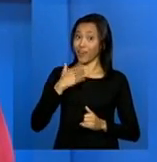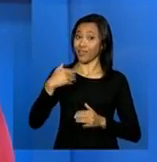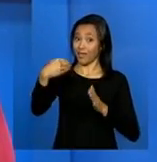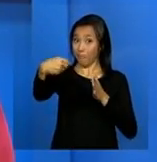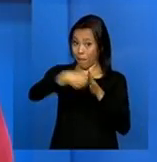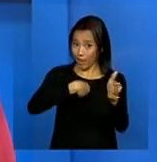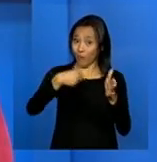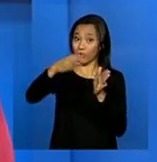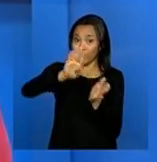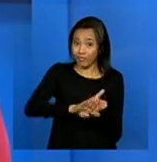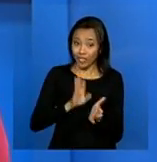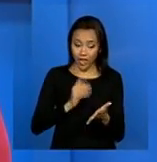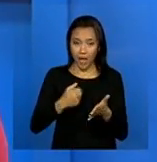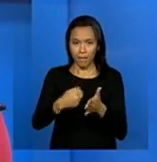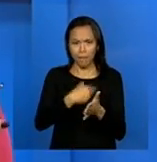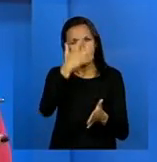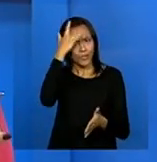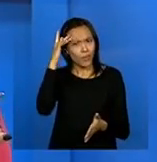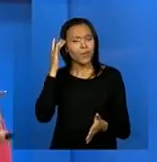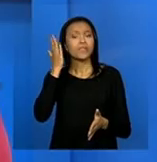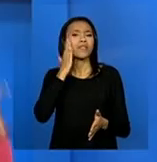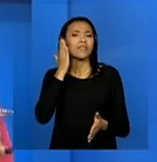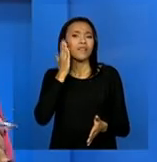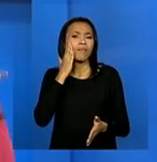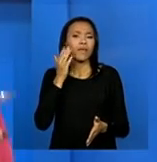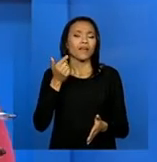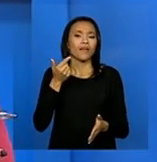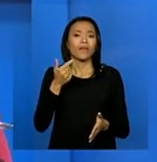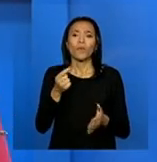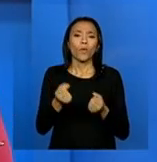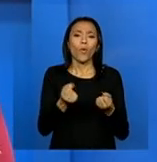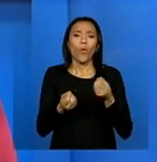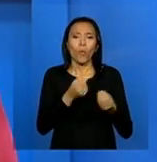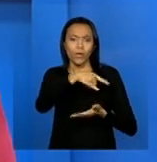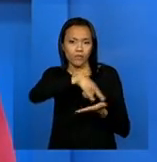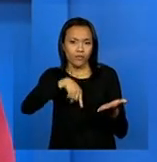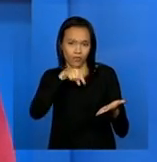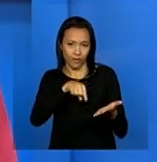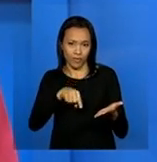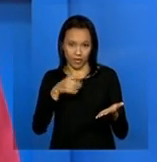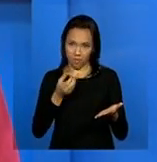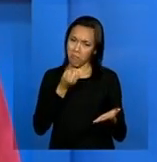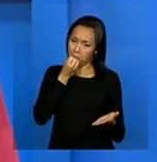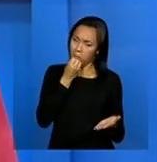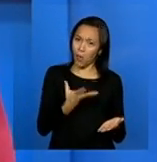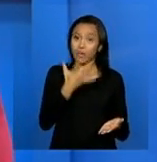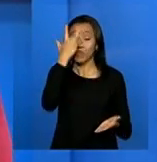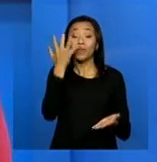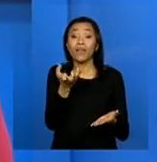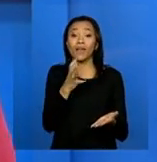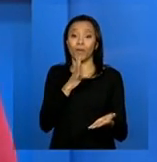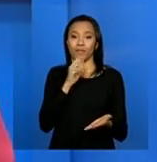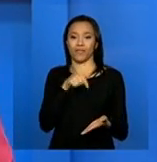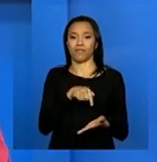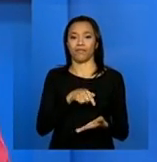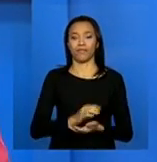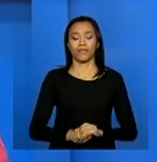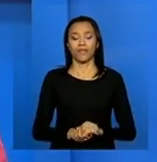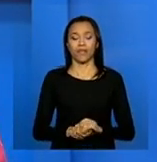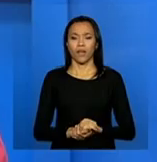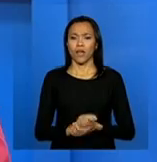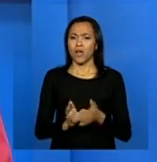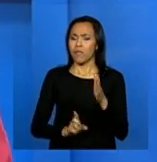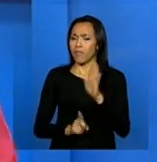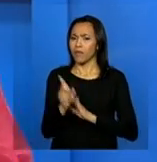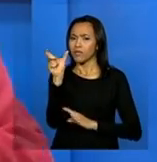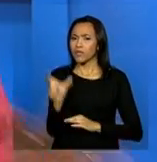chegando para a gente de cidadão querendo saber sobre o censo. Olha que bacana, né? As pessoas realmente querendo conhecer. Luiz Otávio, me diz